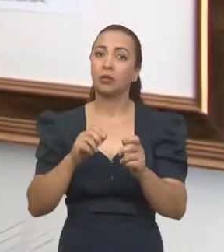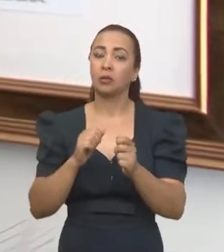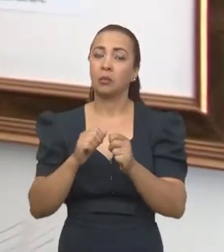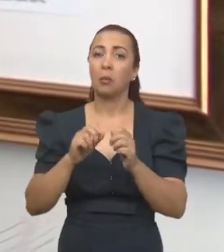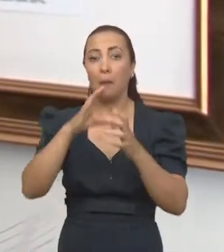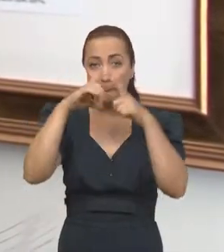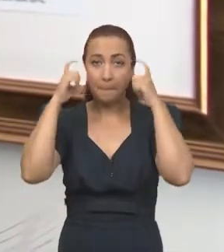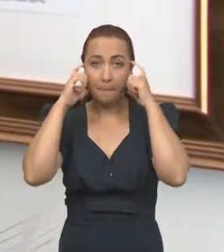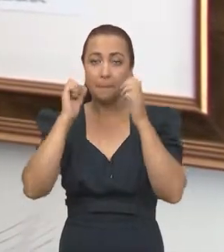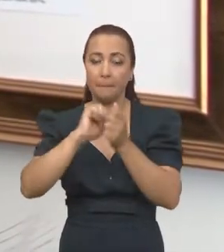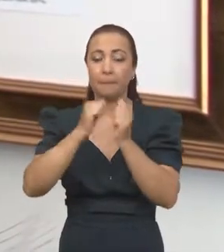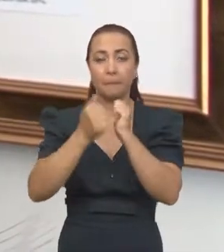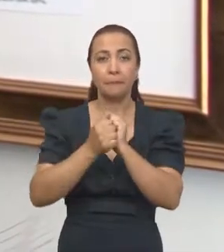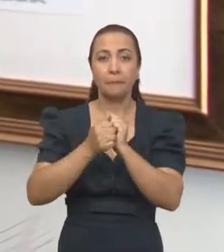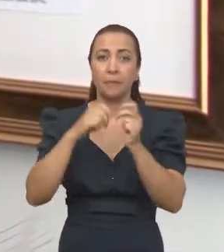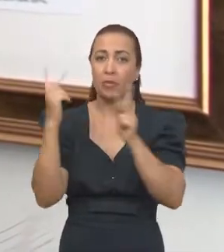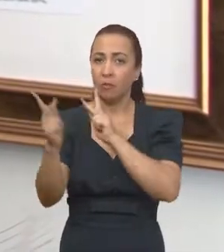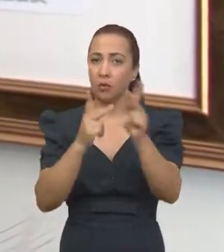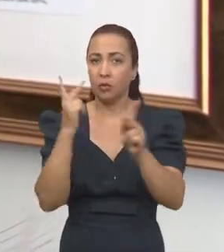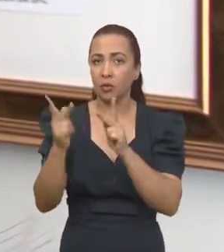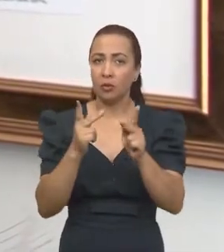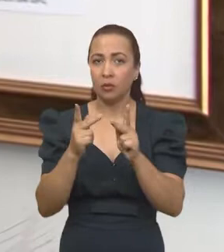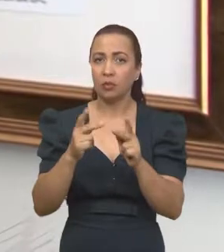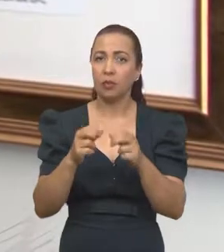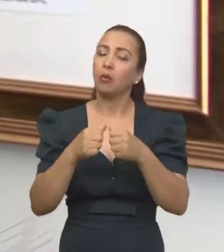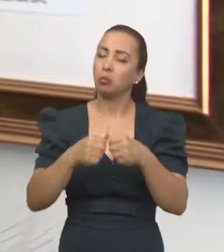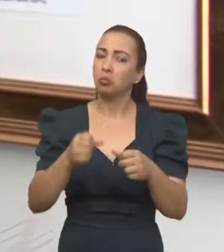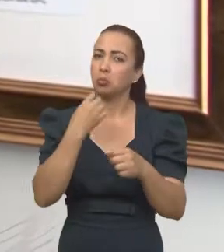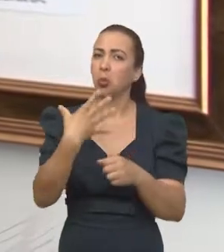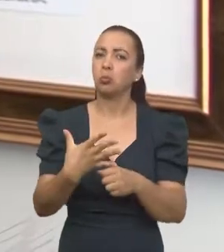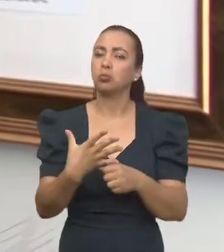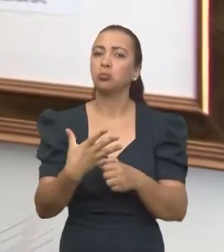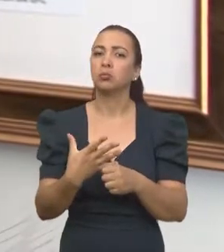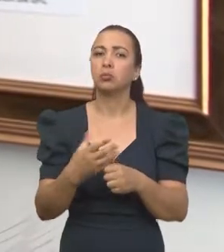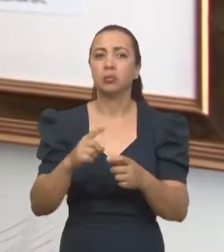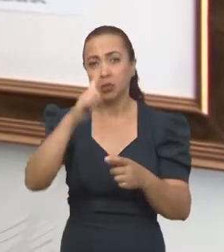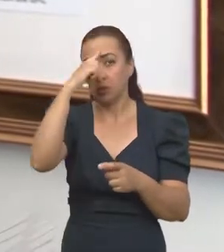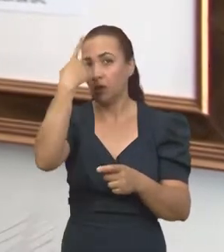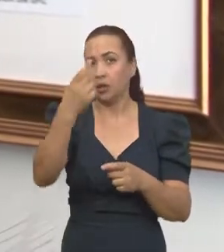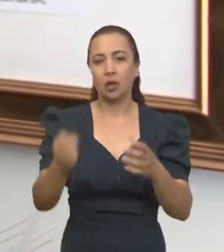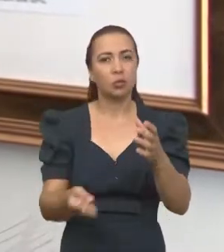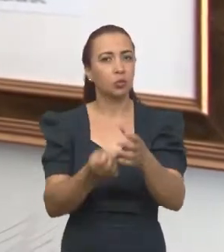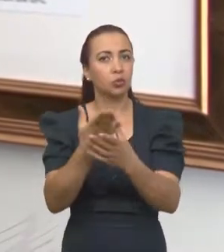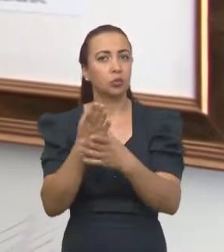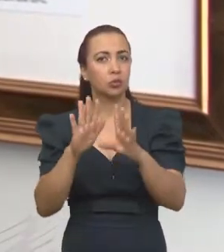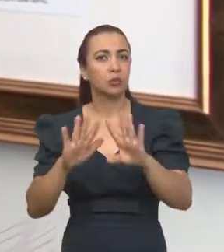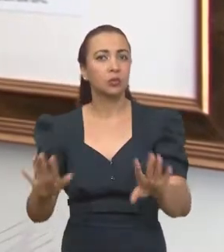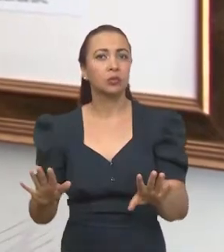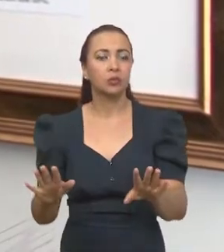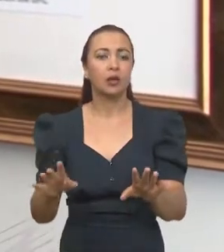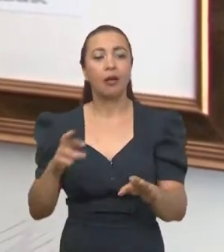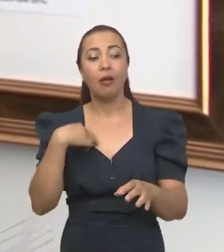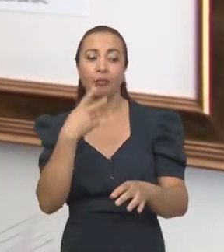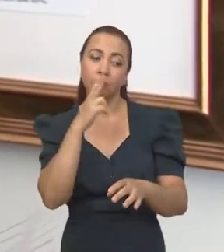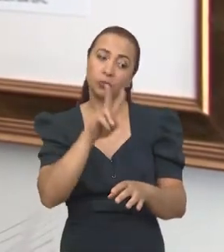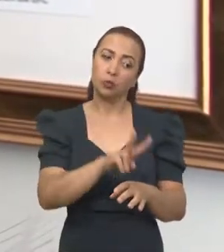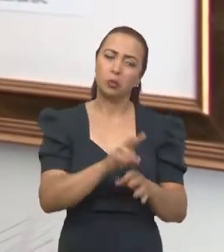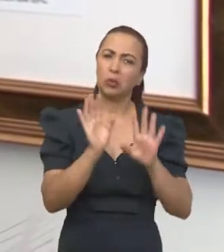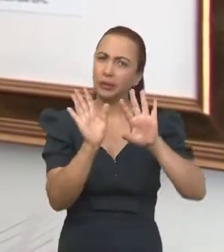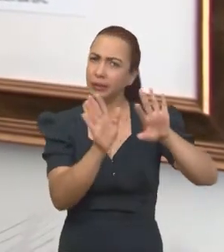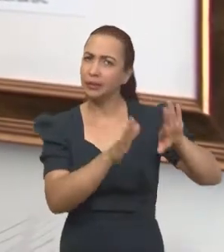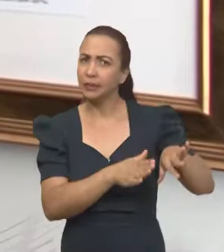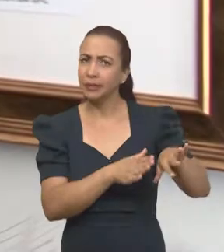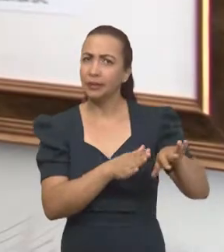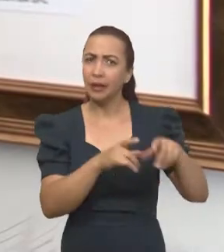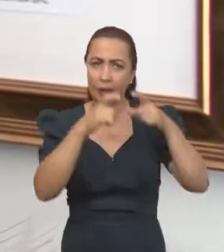máscara de assistência ventilatória não invasiva, ela mostrou-se eficaz. Então, a ideia surgiu a partir daí que a gente disse, olha, vamos